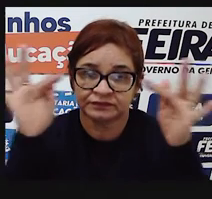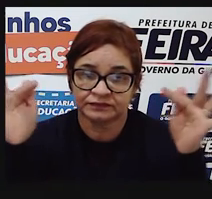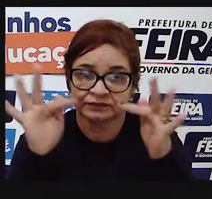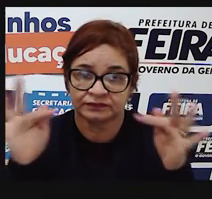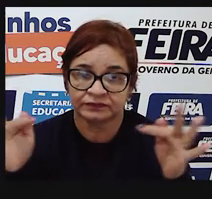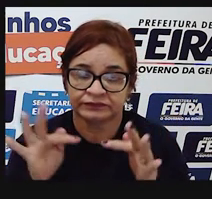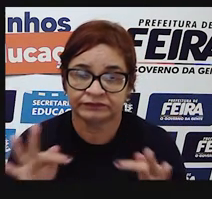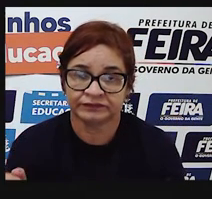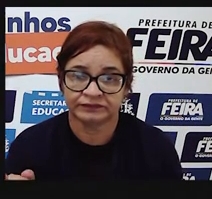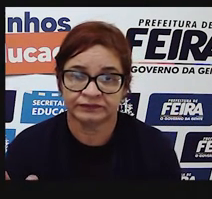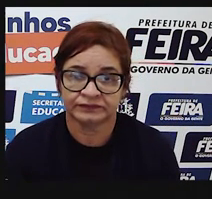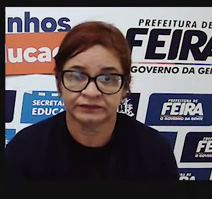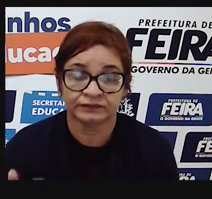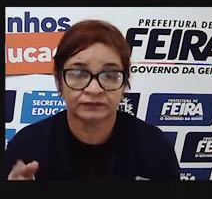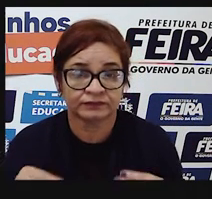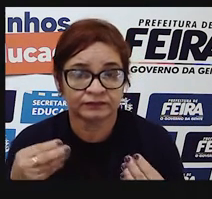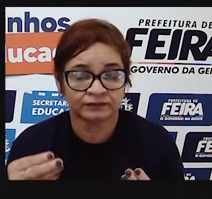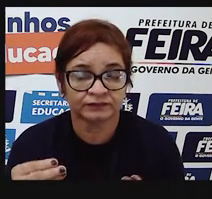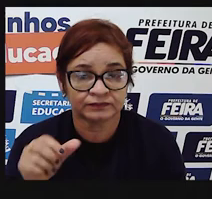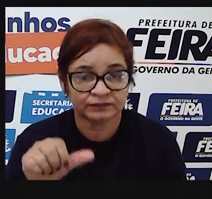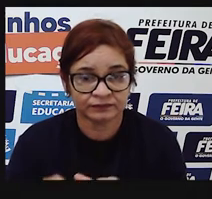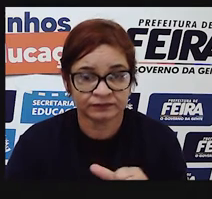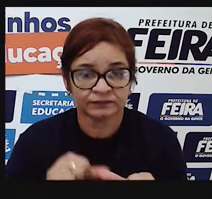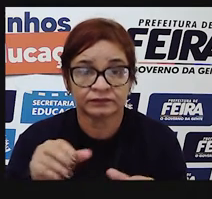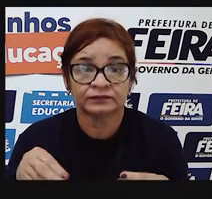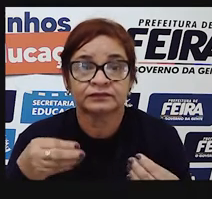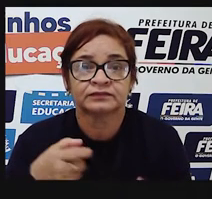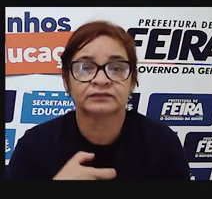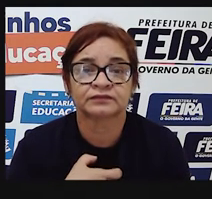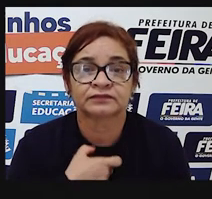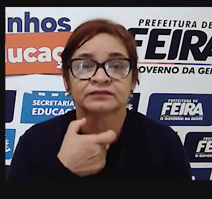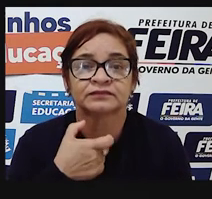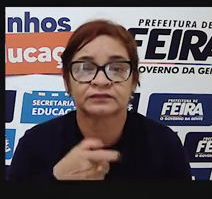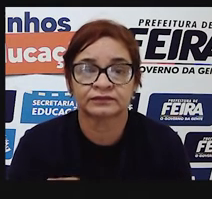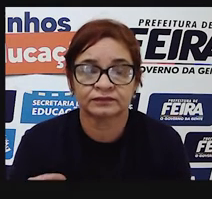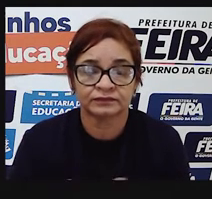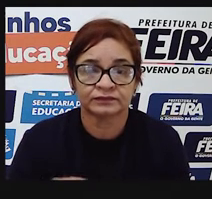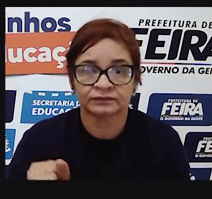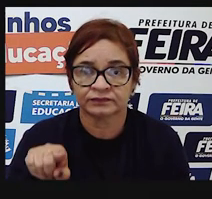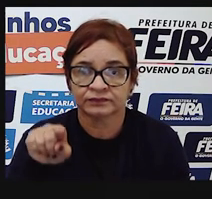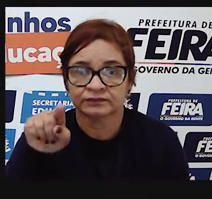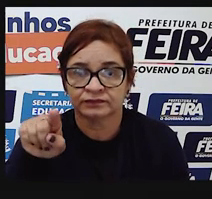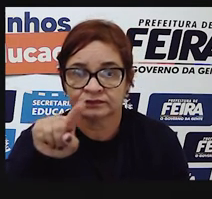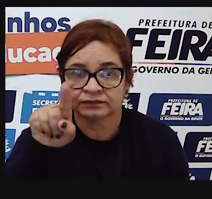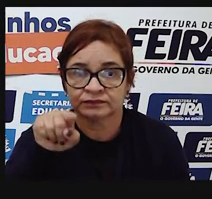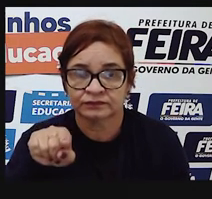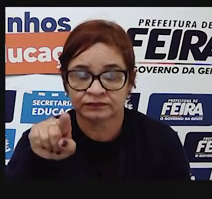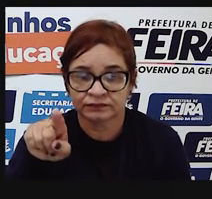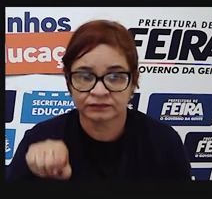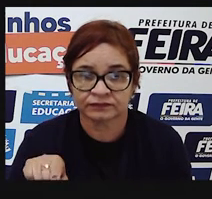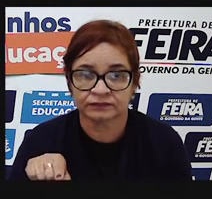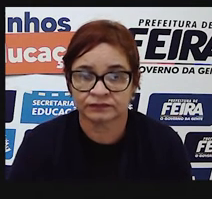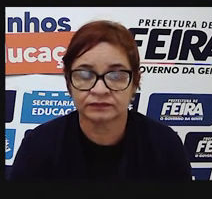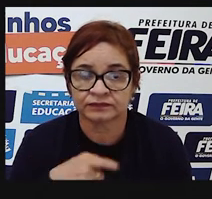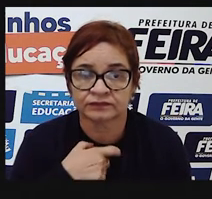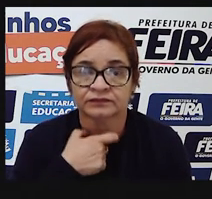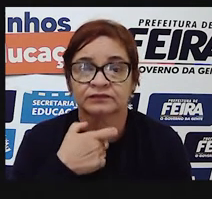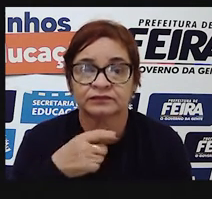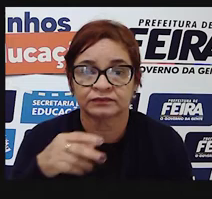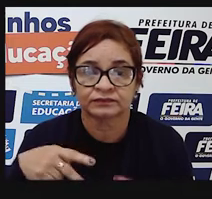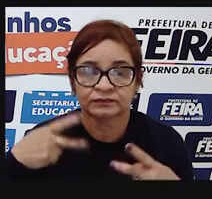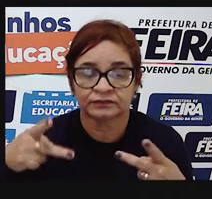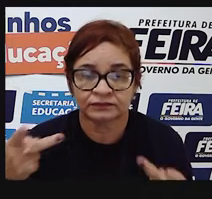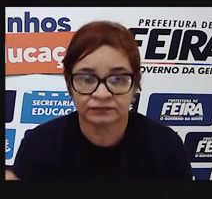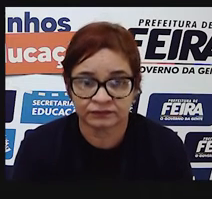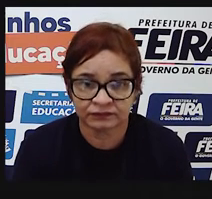como a entonação muda a depender da pontuação. Então, que é que vai representar a entonação da voz? São os